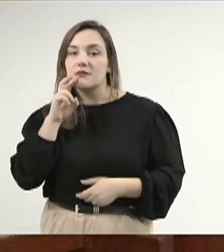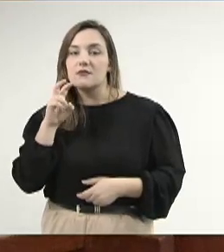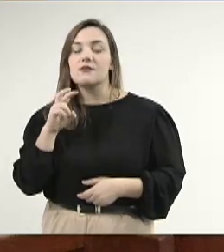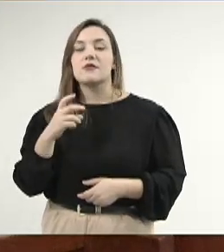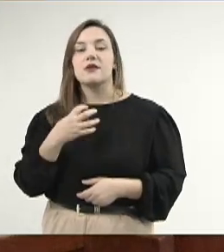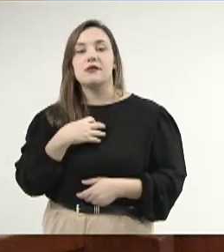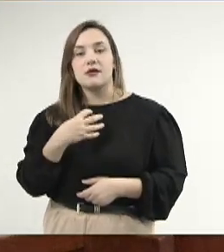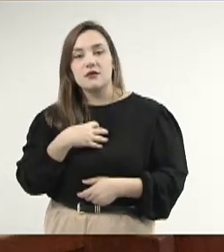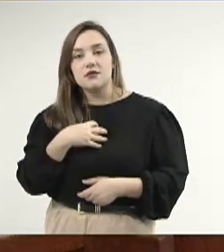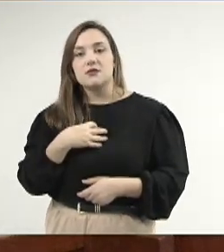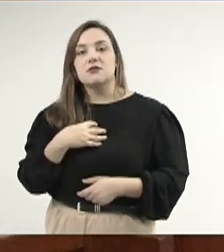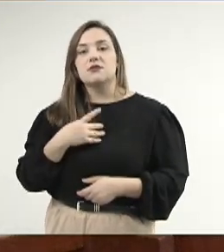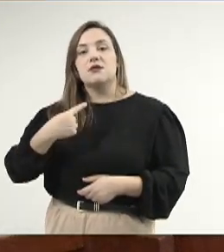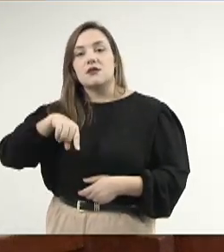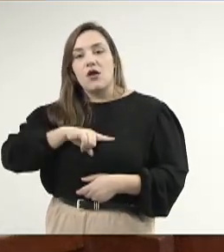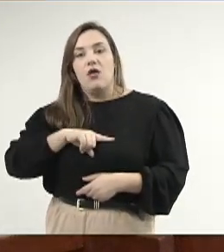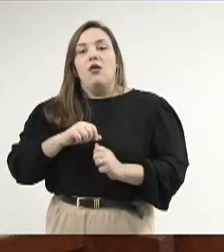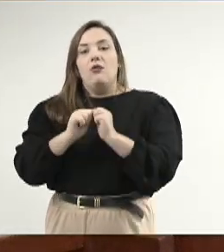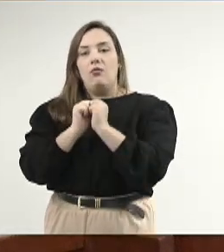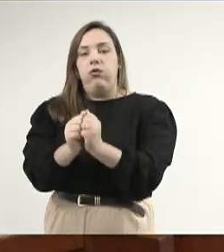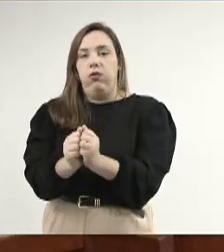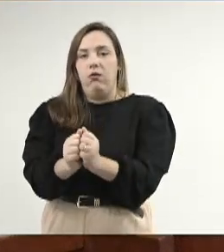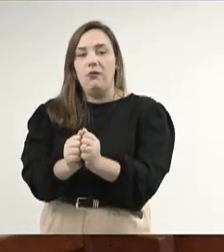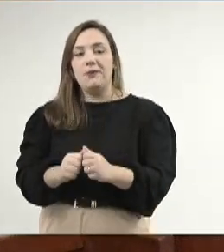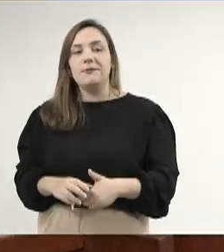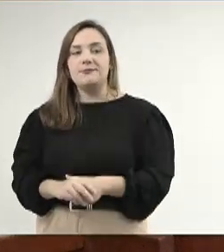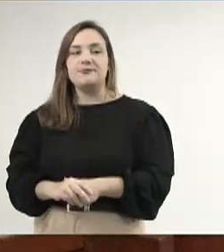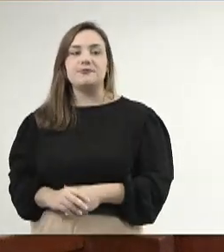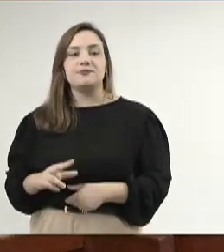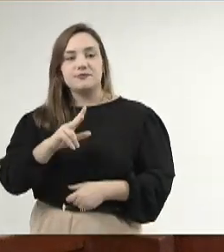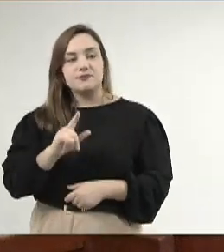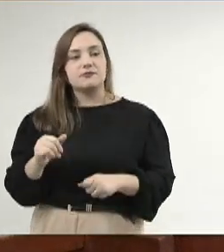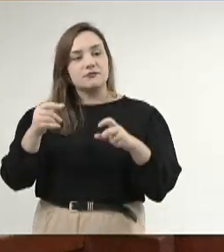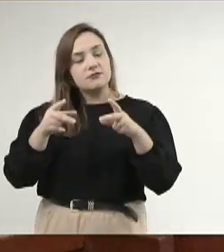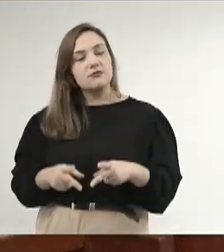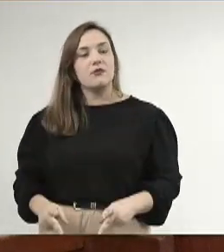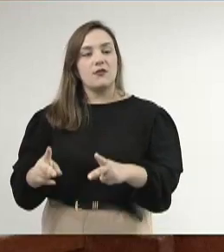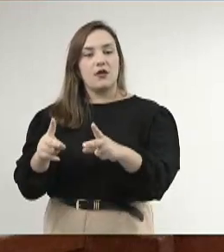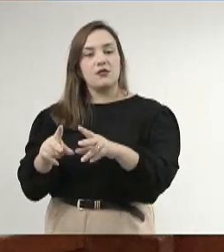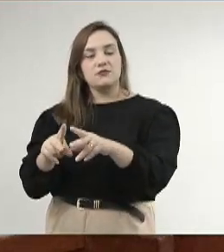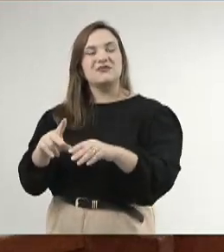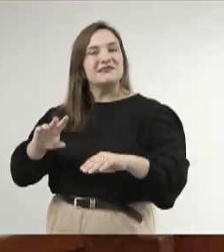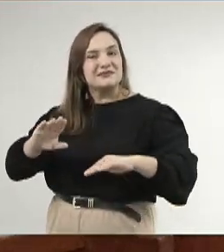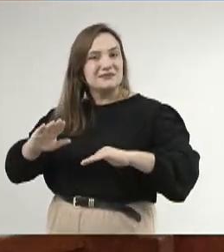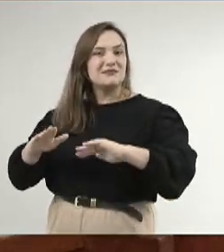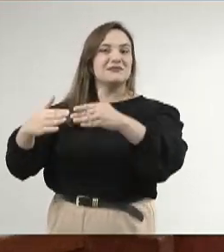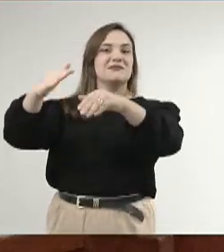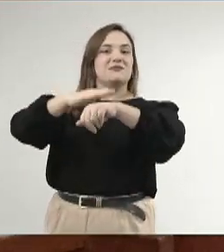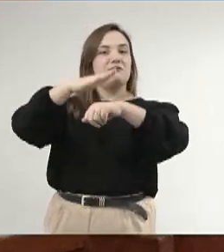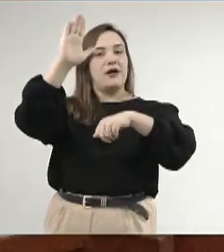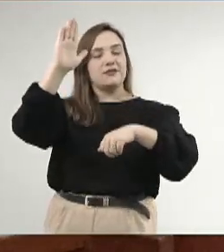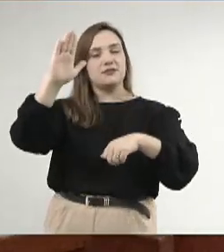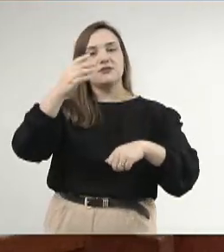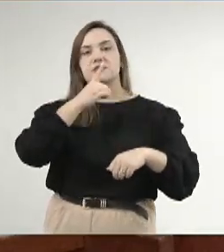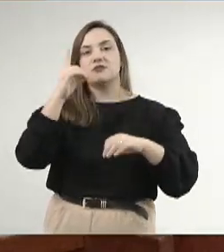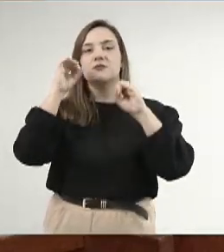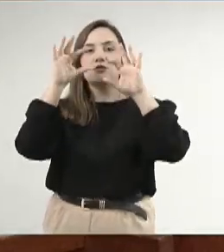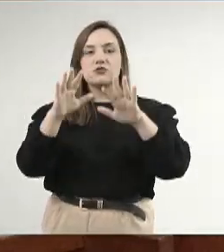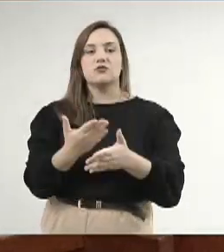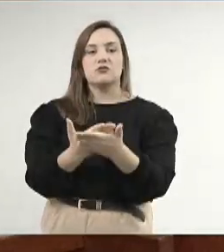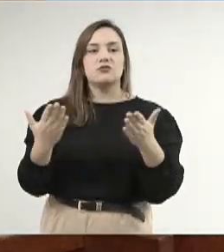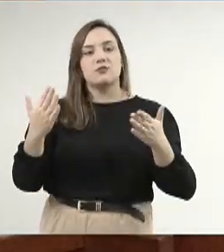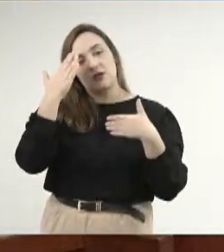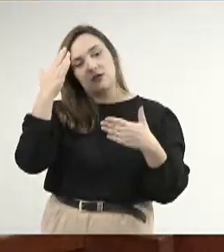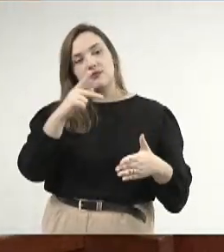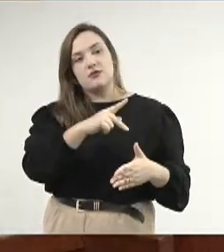certeza de que juntos nós vamos caminhar mais longe. Que Deus abençoe a todos. Obrigado, presidente,